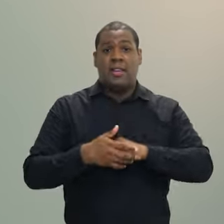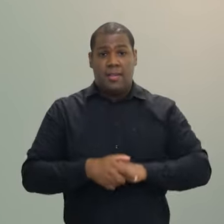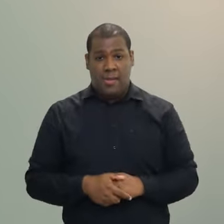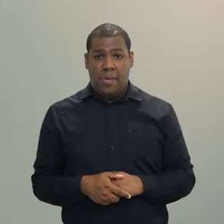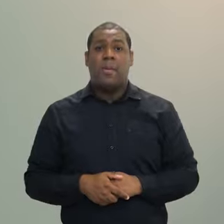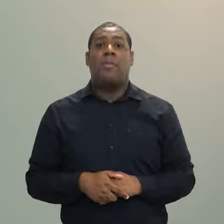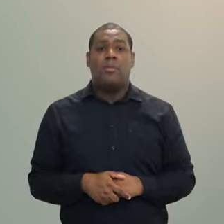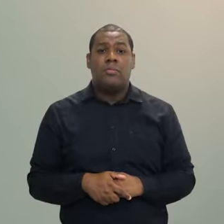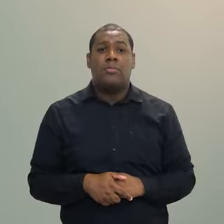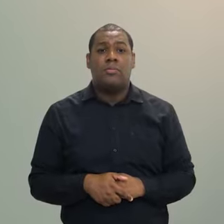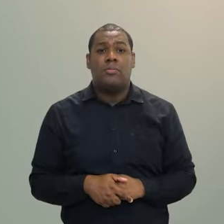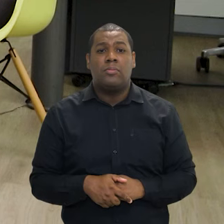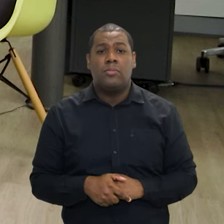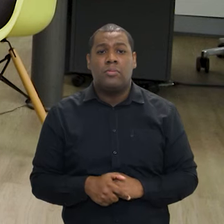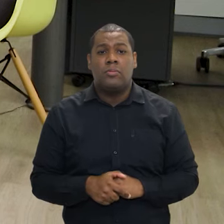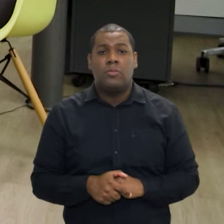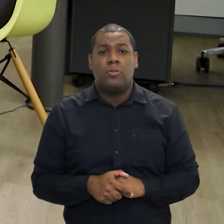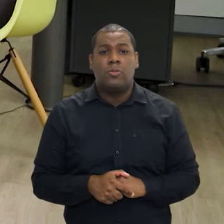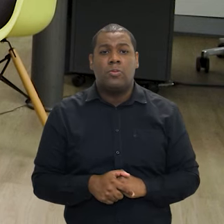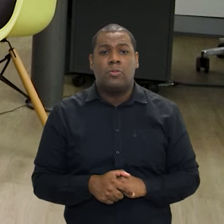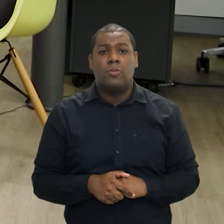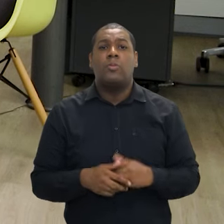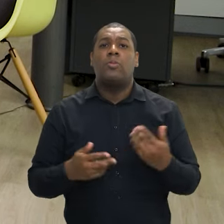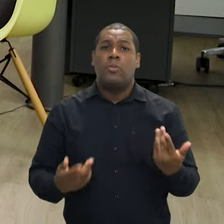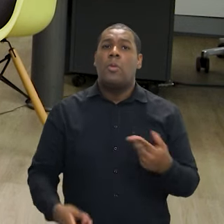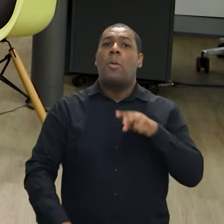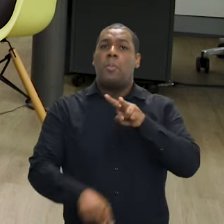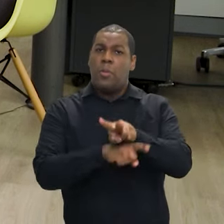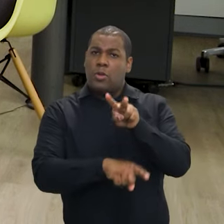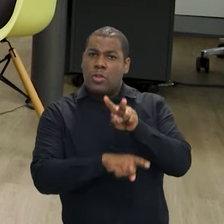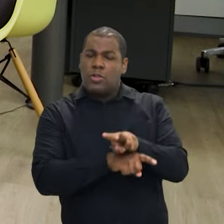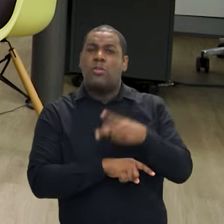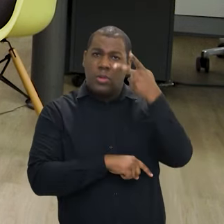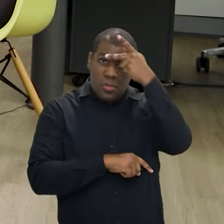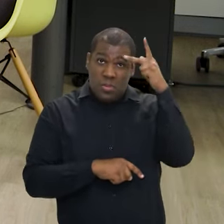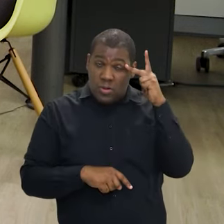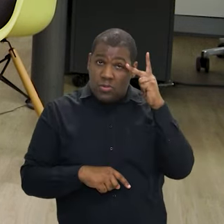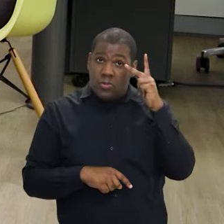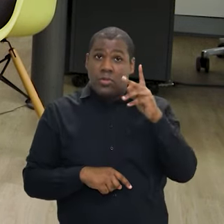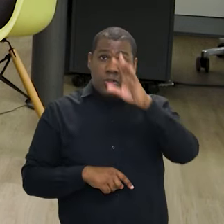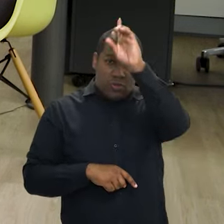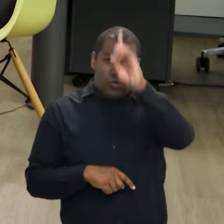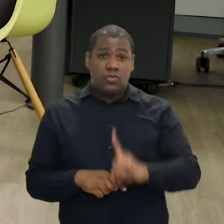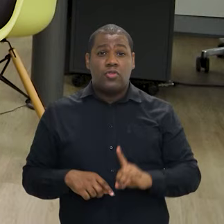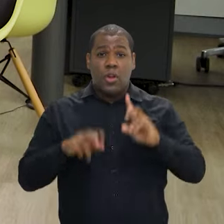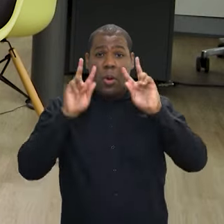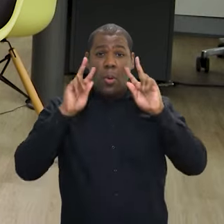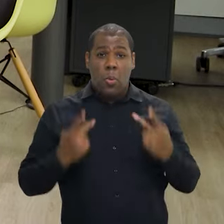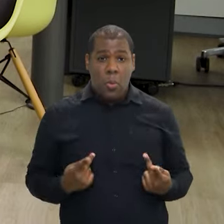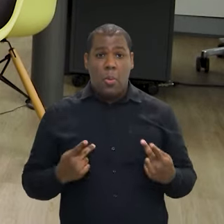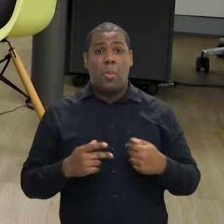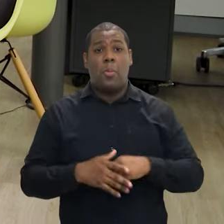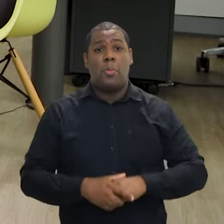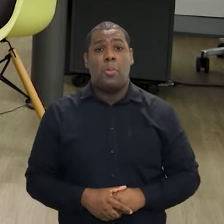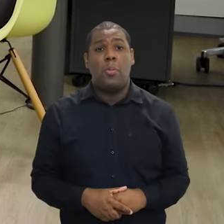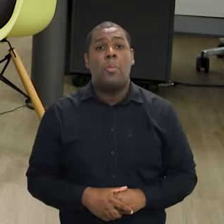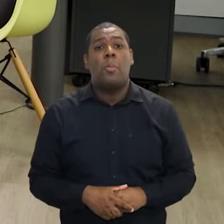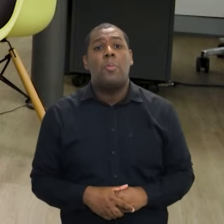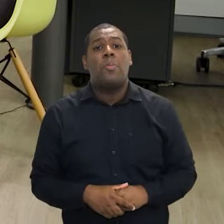melhor executada, melhor sustentada também em termos de proteção, de planos de proteção. E também